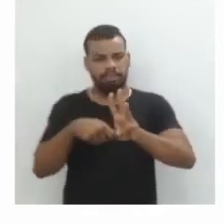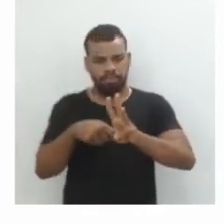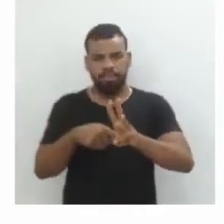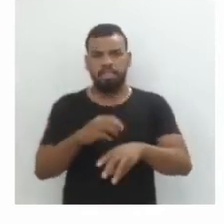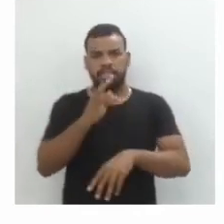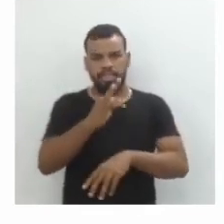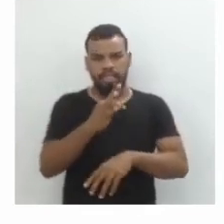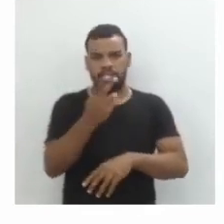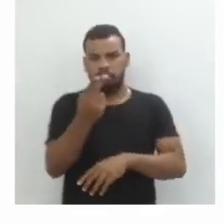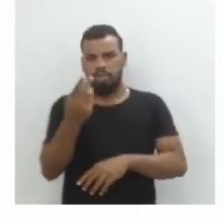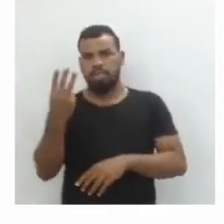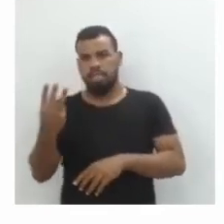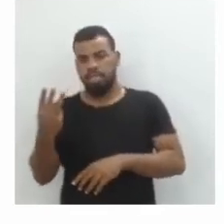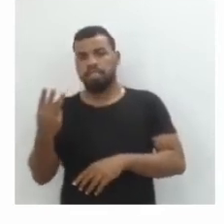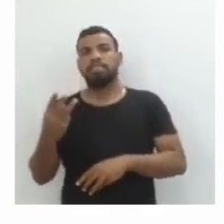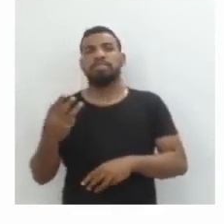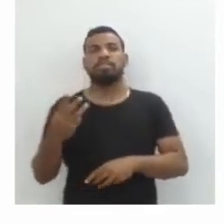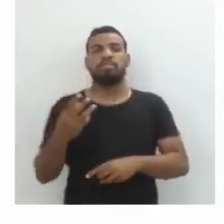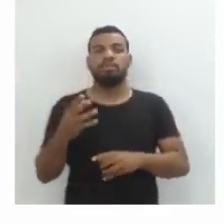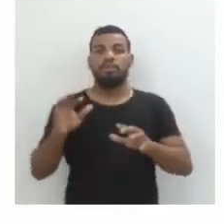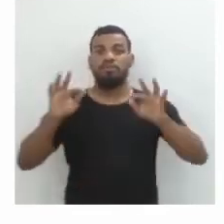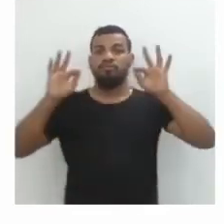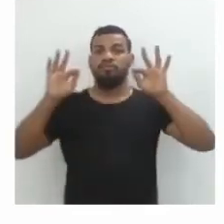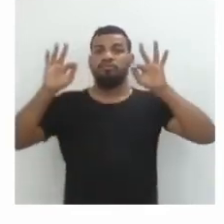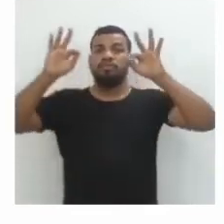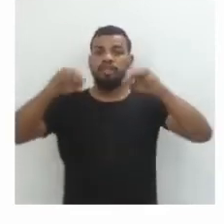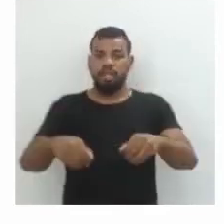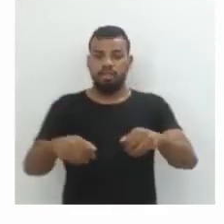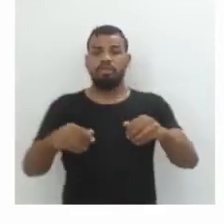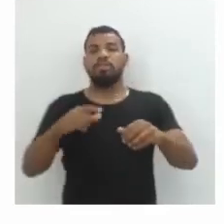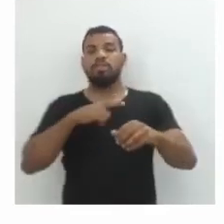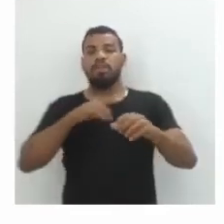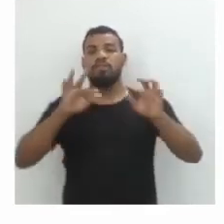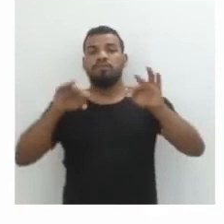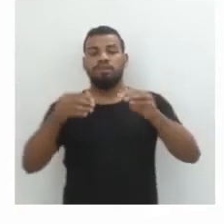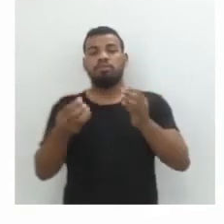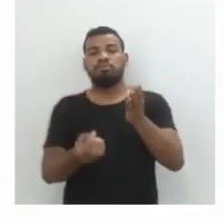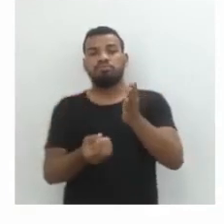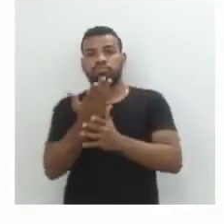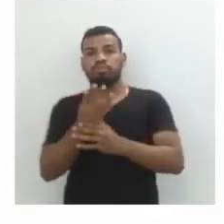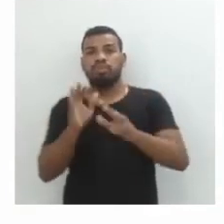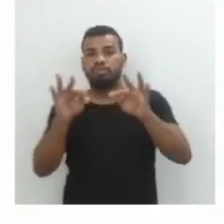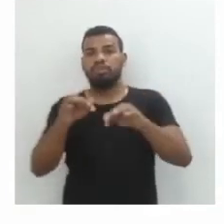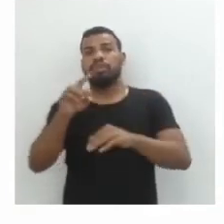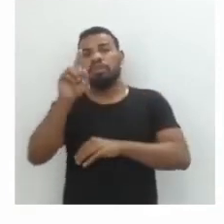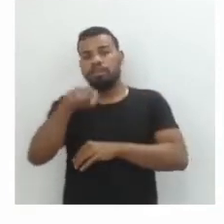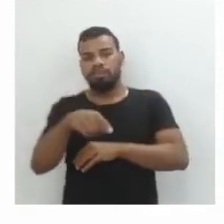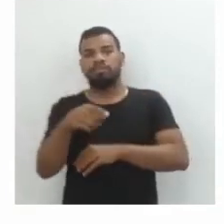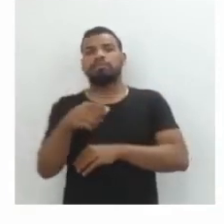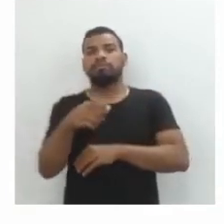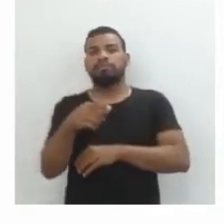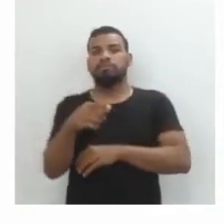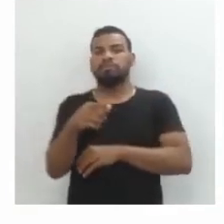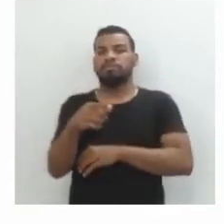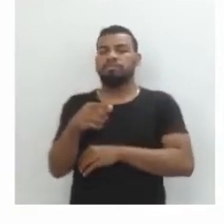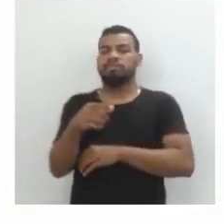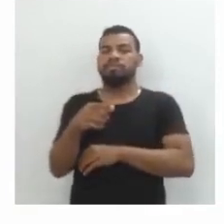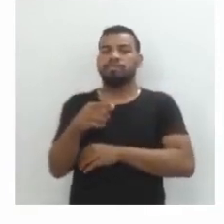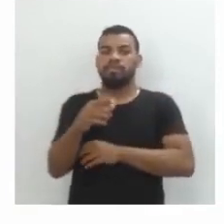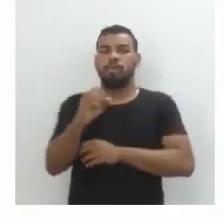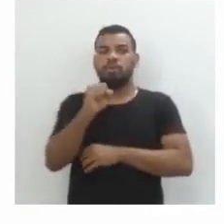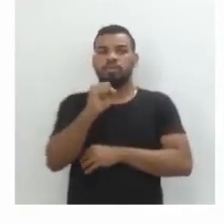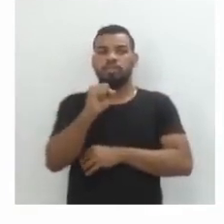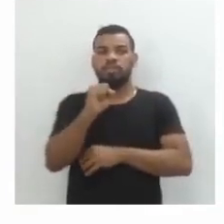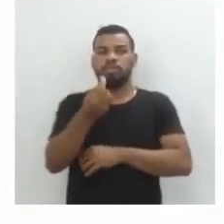igual a 3. E o montante final, o montante produzido ao final, que gerou nesse valor de R$